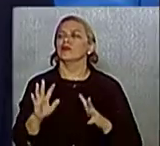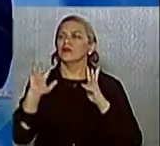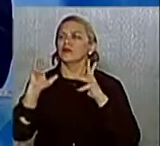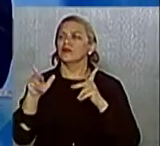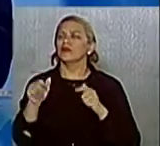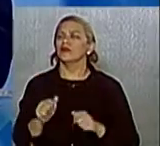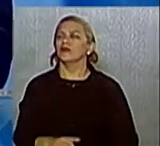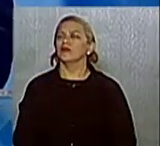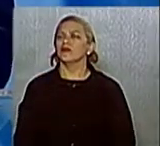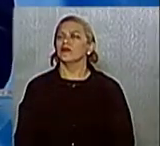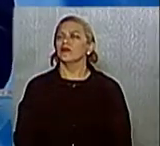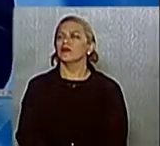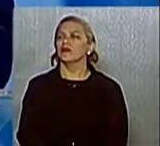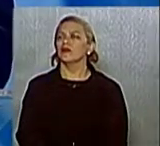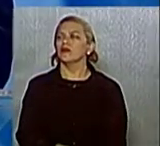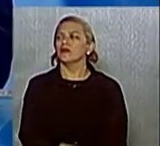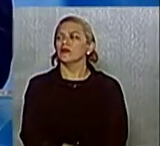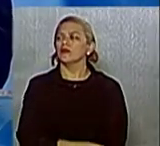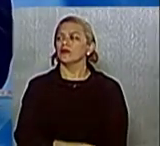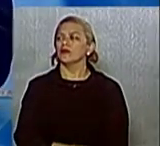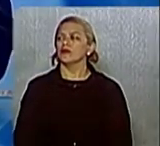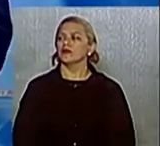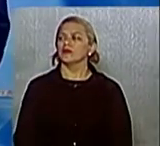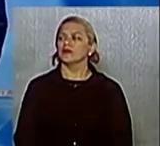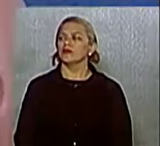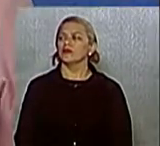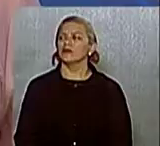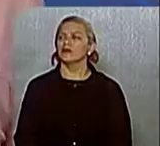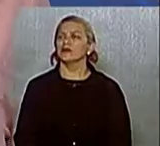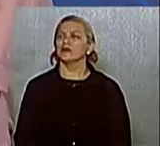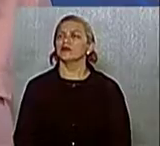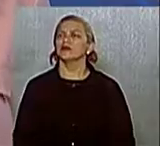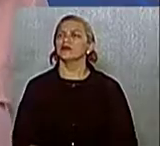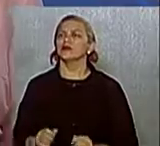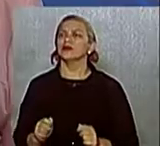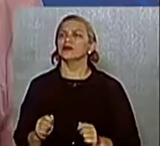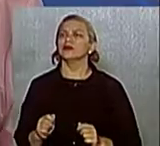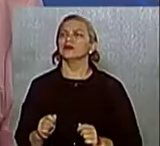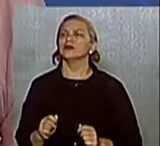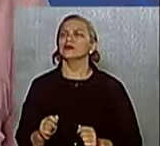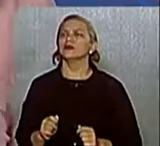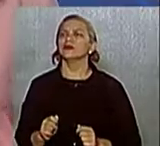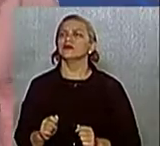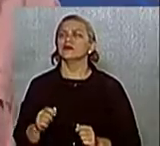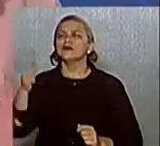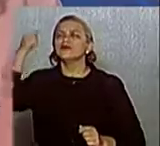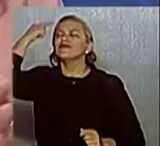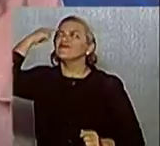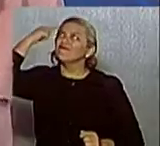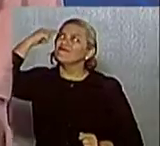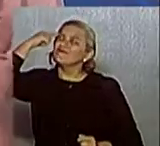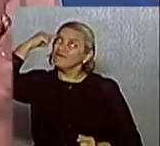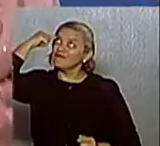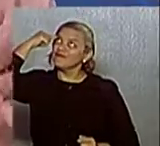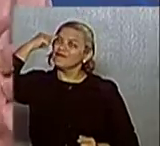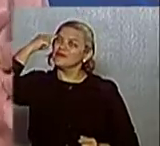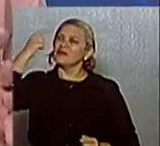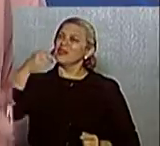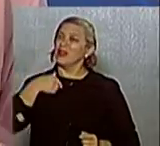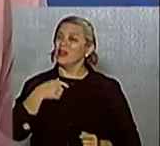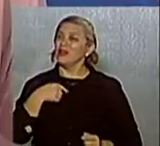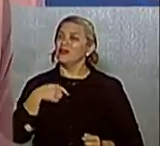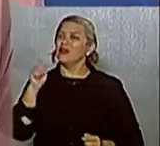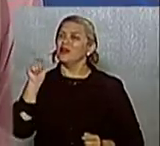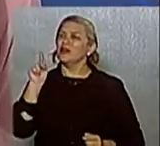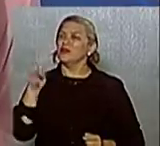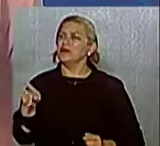Tempo esgotado, candidato, um minuto para a réplica da candidata Tânia Araújo. Eu fico imaginando, eu fico imaginando, eu me aposentei com quase 30 anos